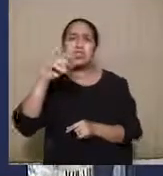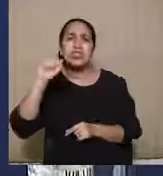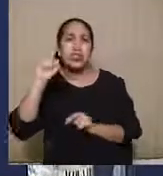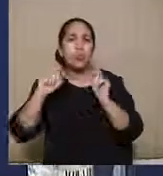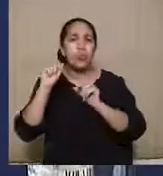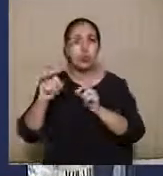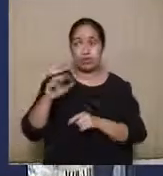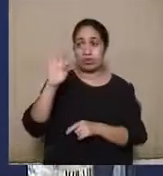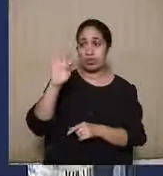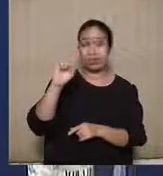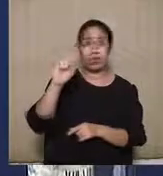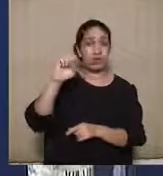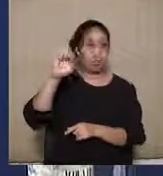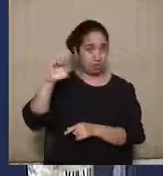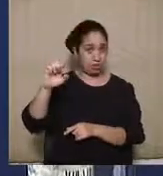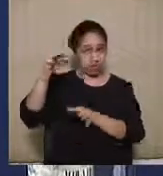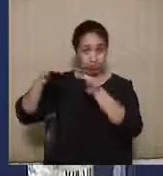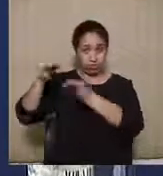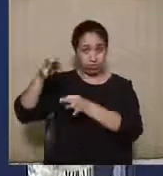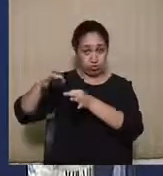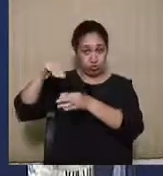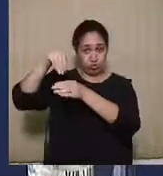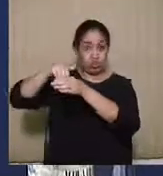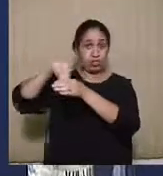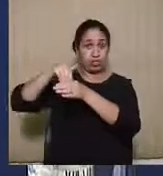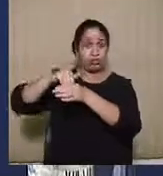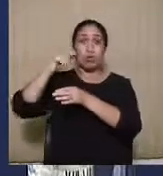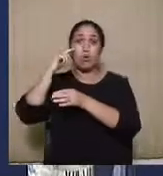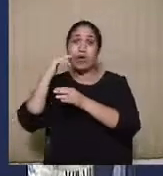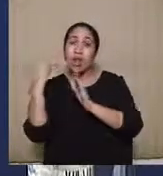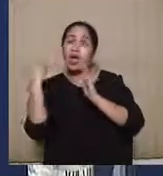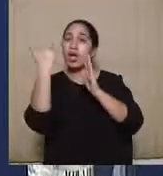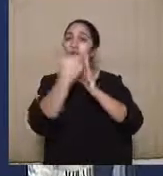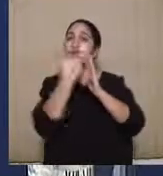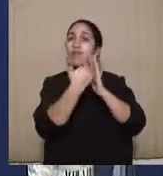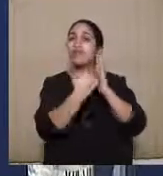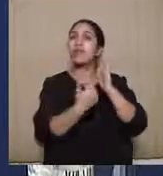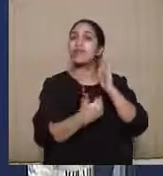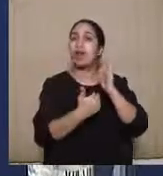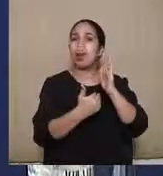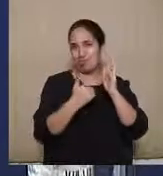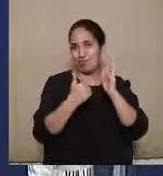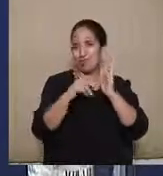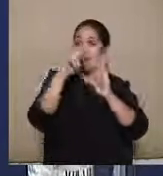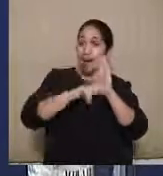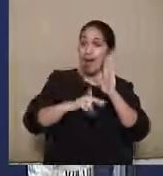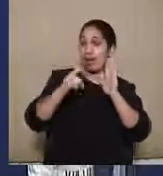TSE, a Justiça Eleitoral, deve respeitar os seus pronunciamentos anteriores, sendo impossibilitado de fazer viragens